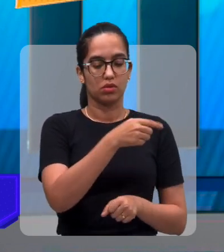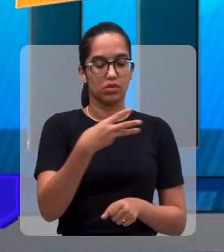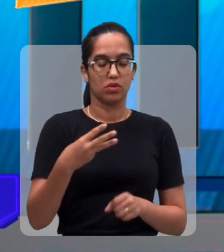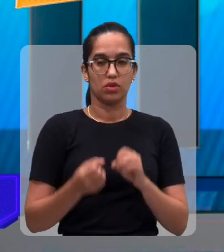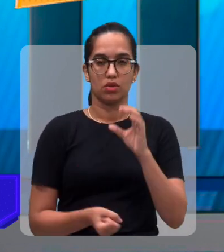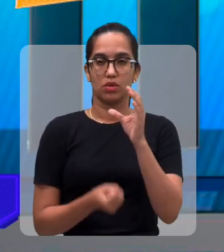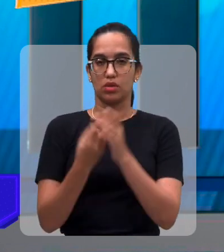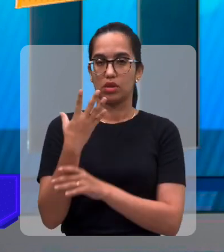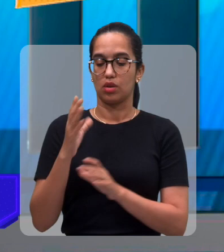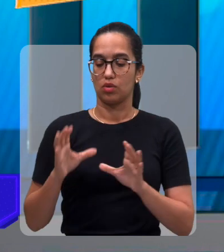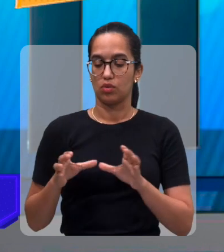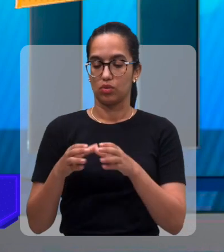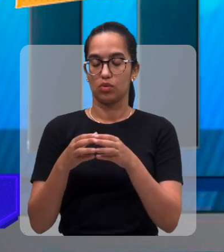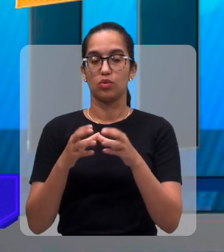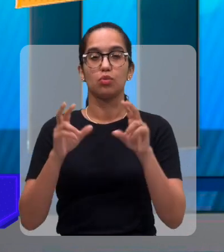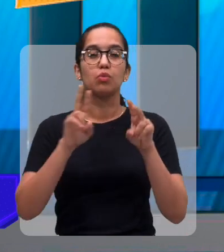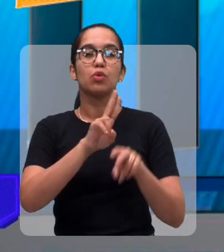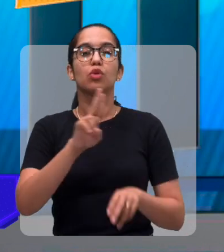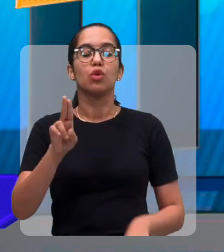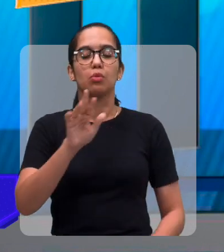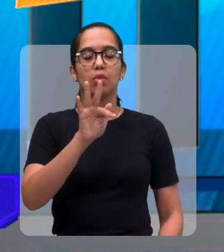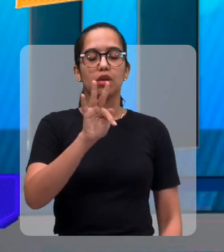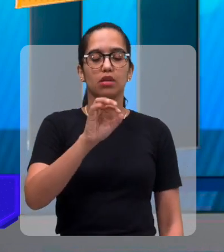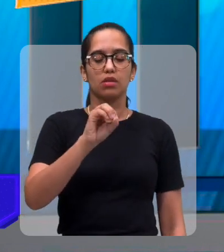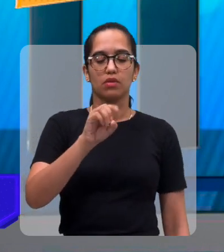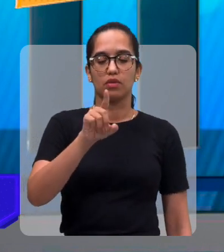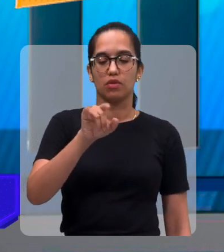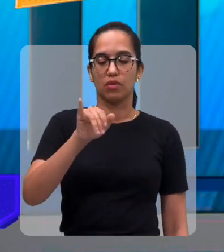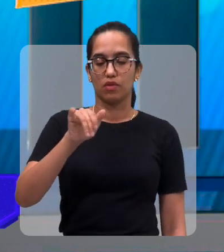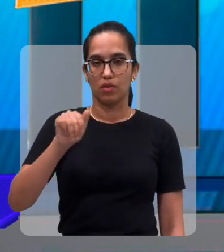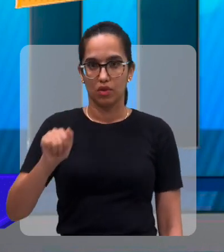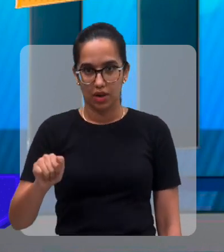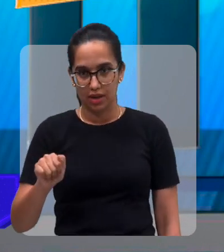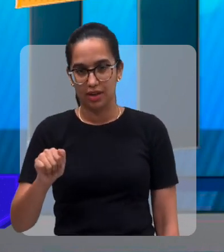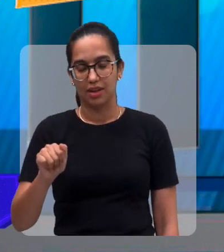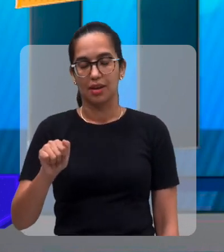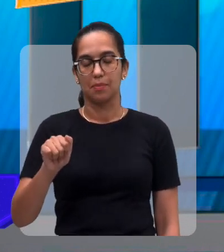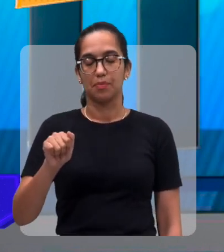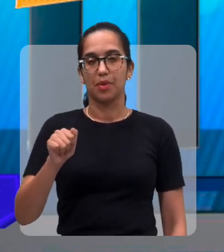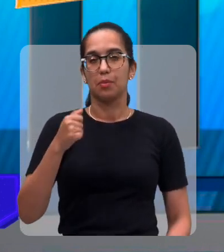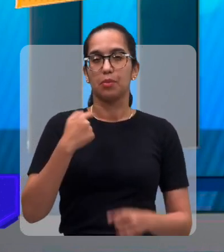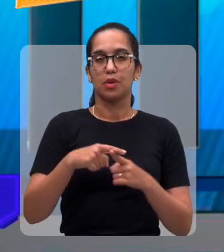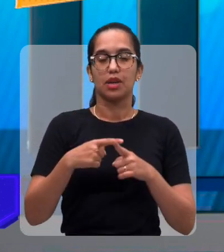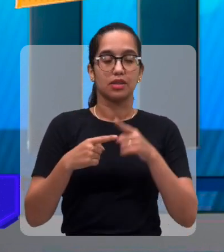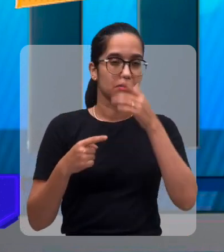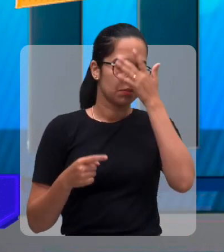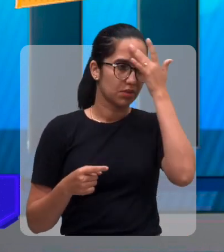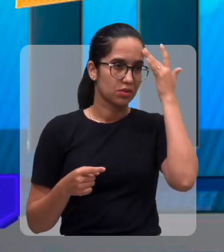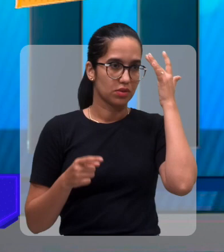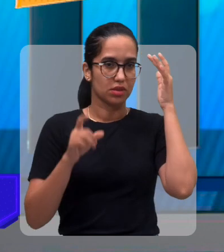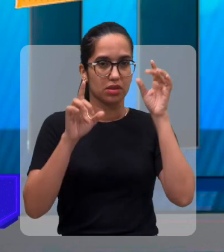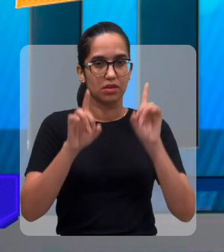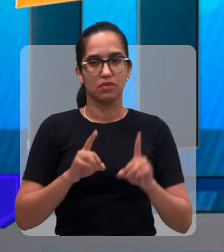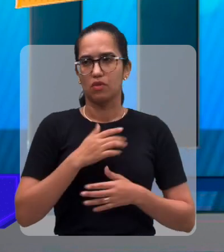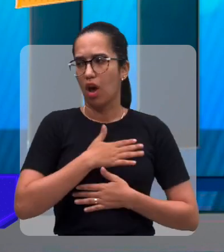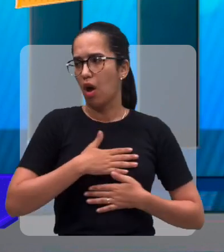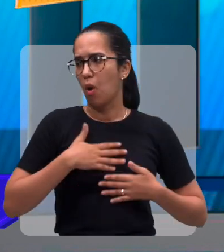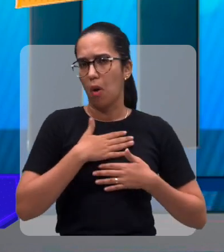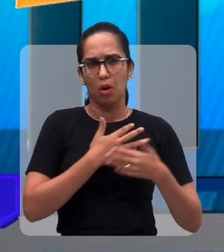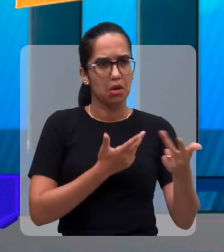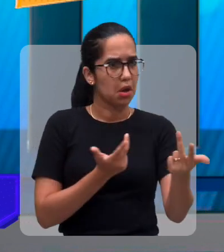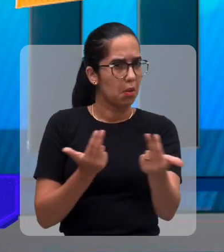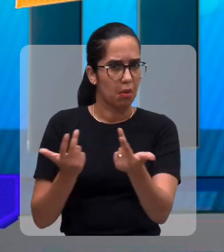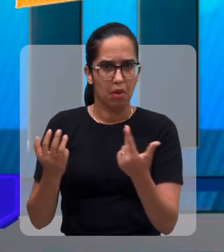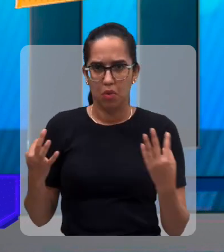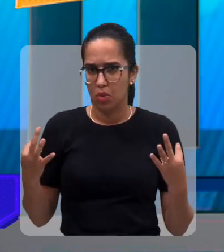de Folia, né? Folia com pessoas com deficiência. Por quê? Porque as pessoas com deficiência, elas gostam, como todos os